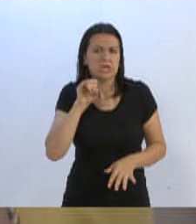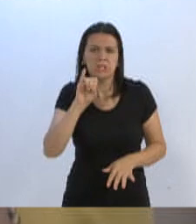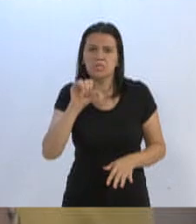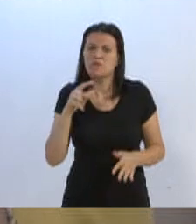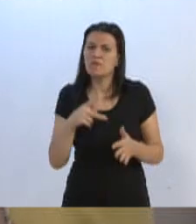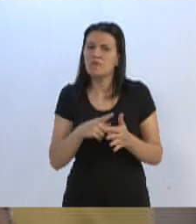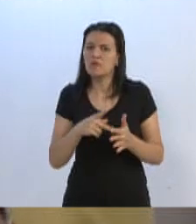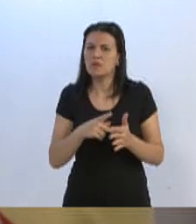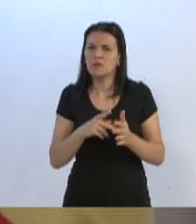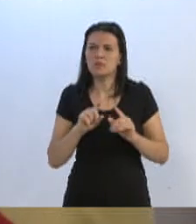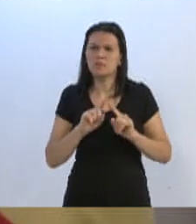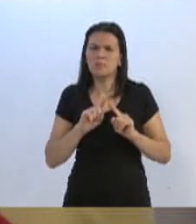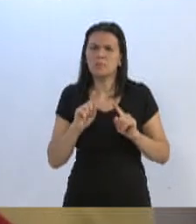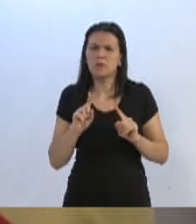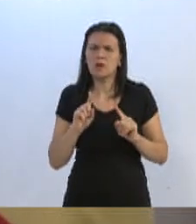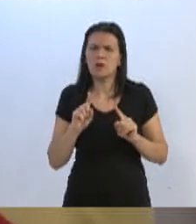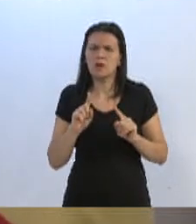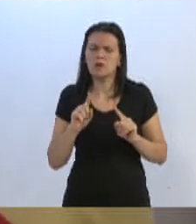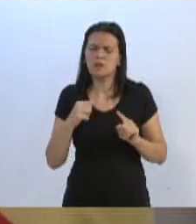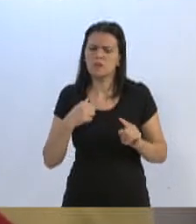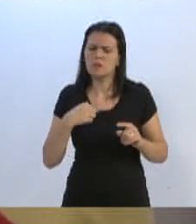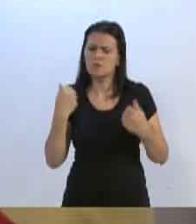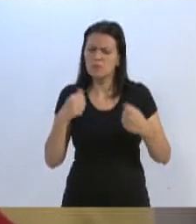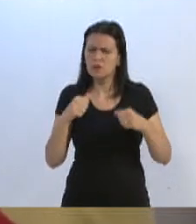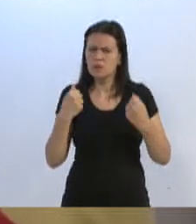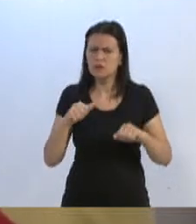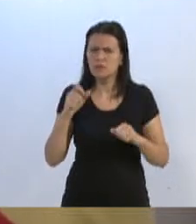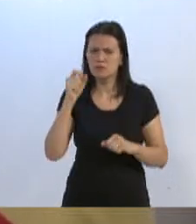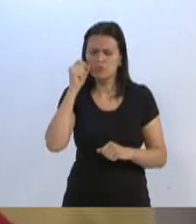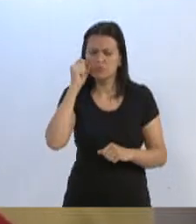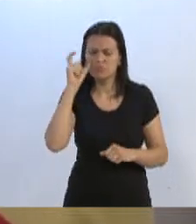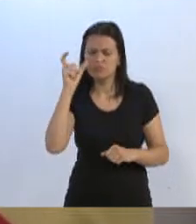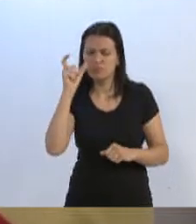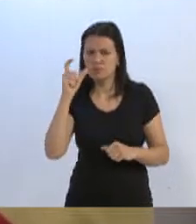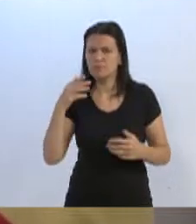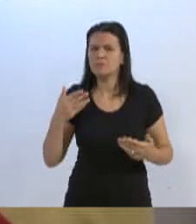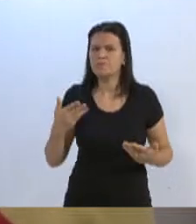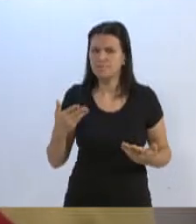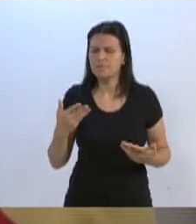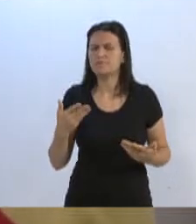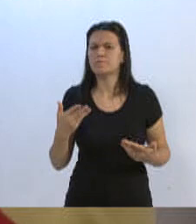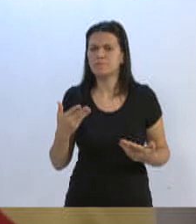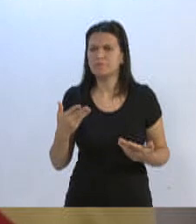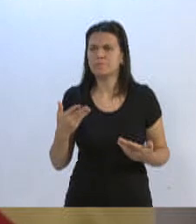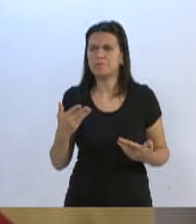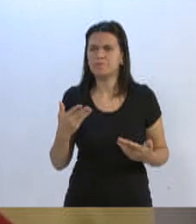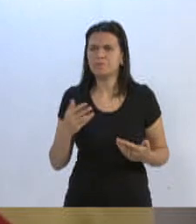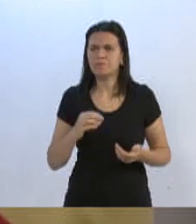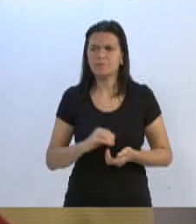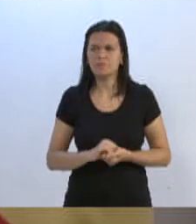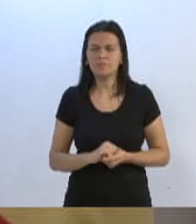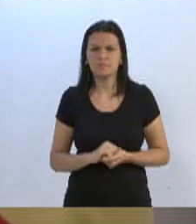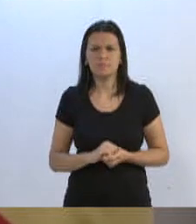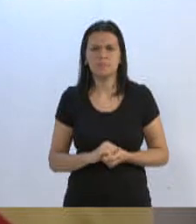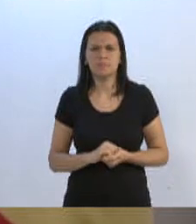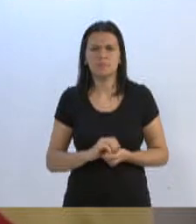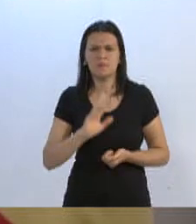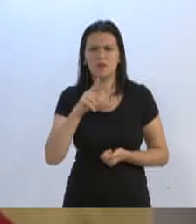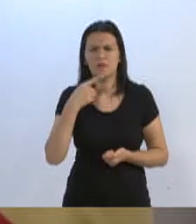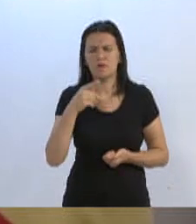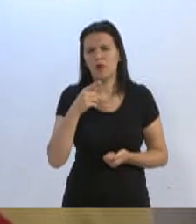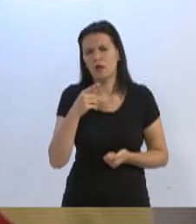mas, como um bom tijucano, eu tenho que ficar atento ao rifão popular, de que onde há